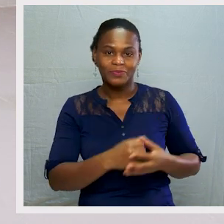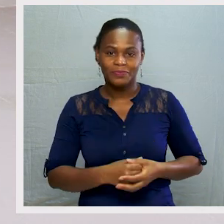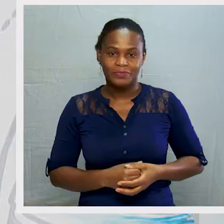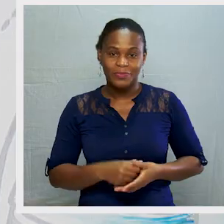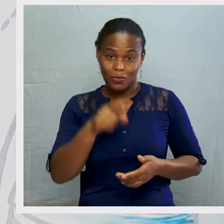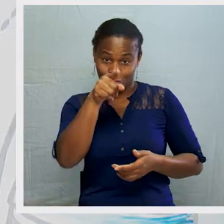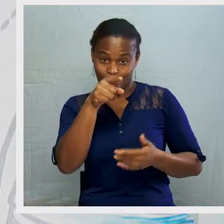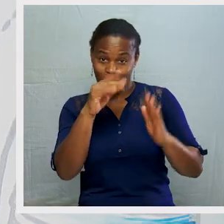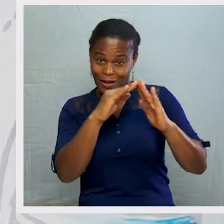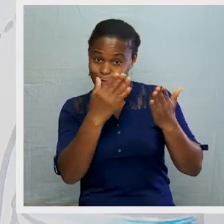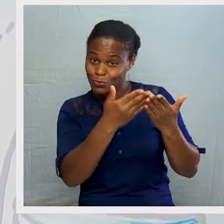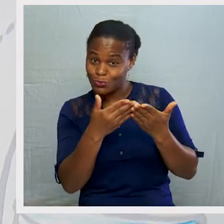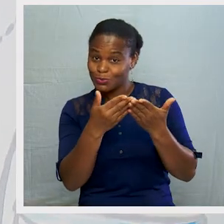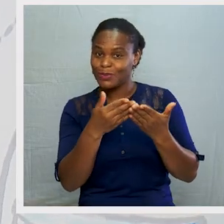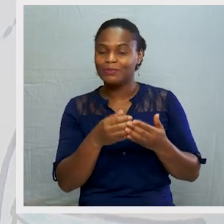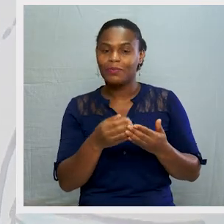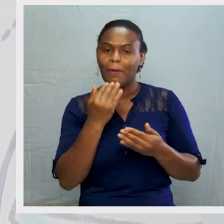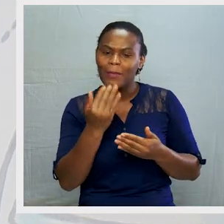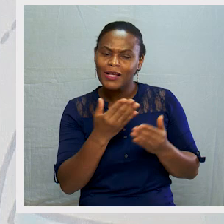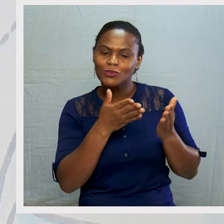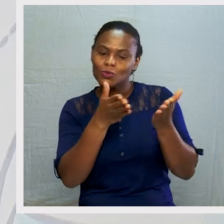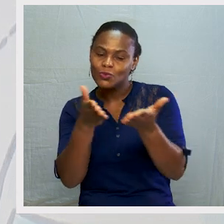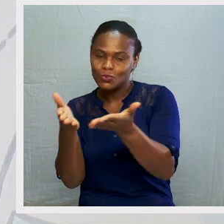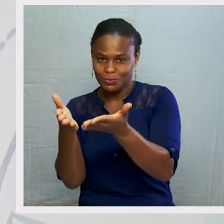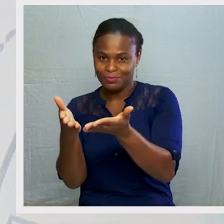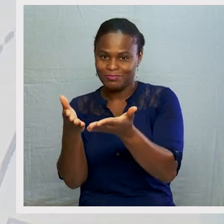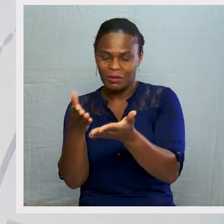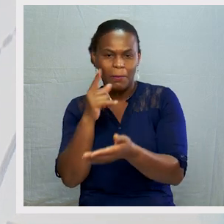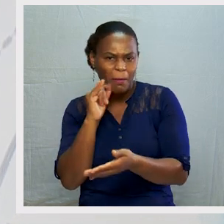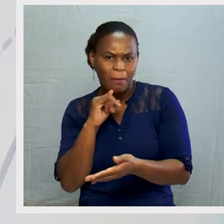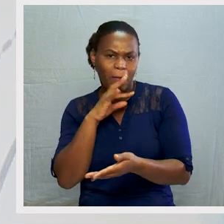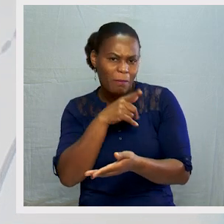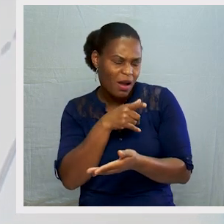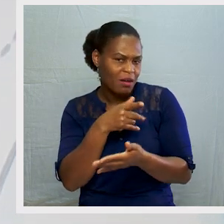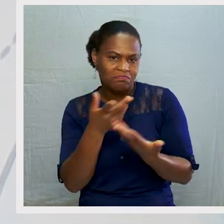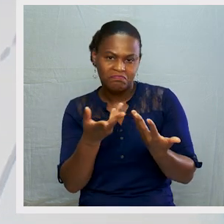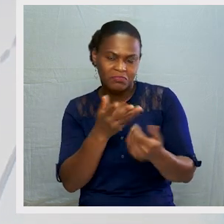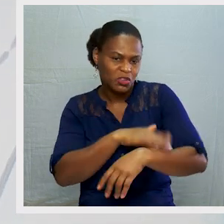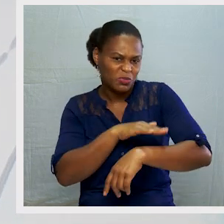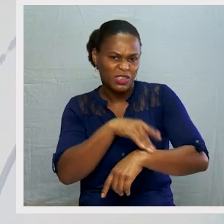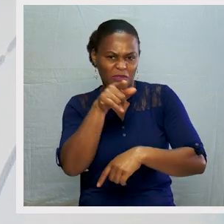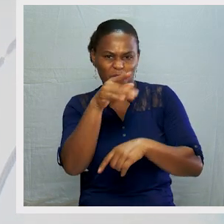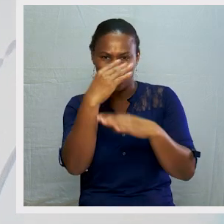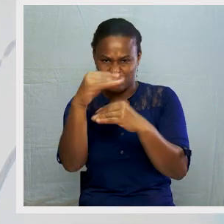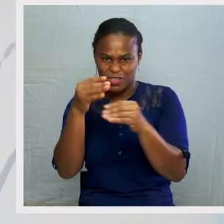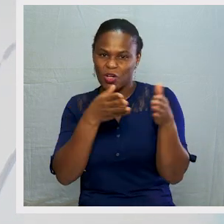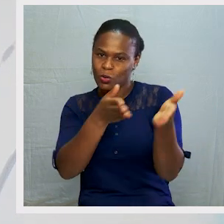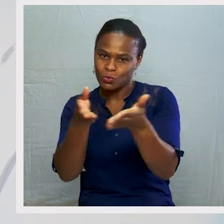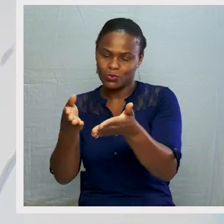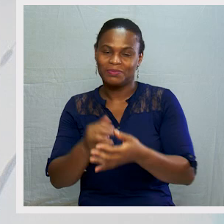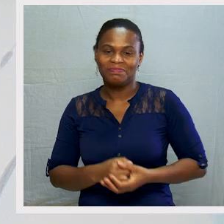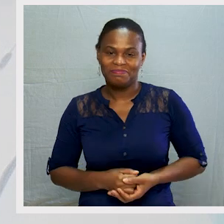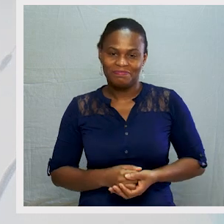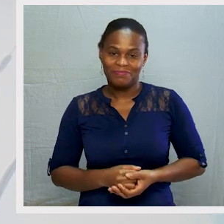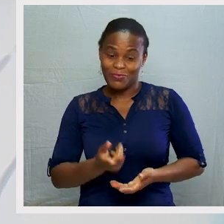Casa. Estudem em Casa. Peçam ajuda aos vossos pais encarregados de